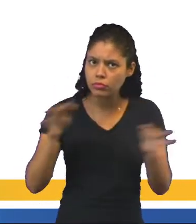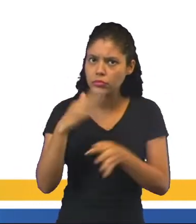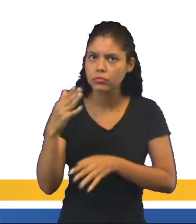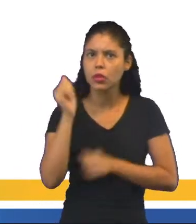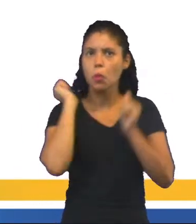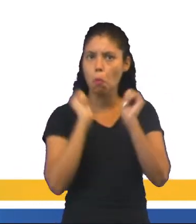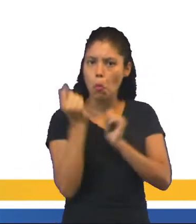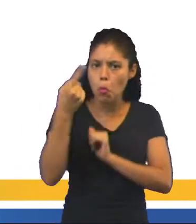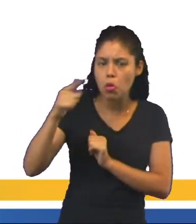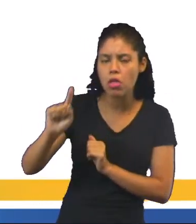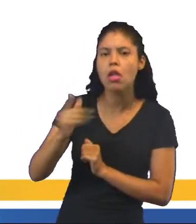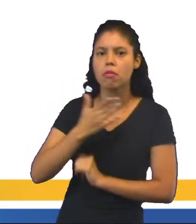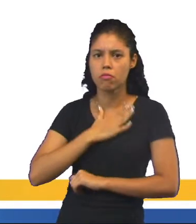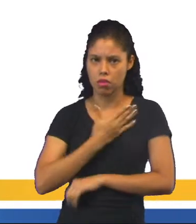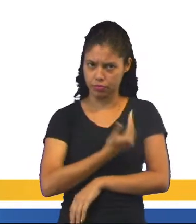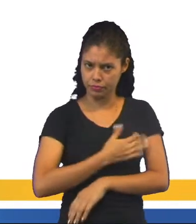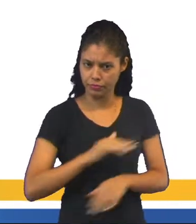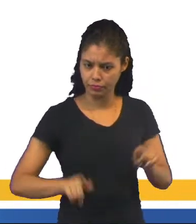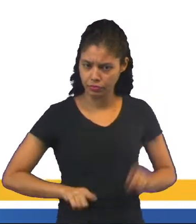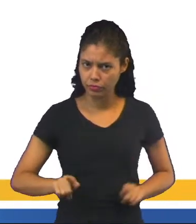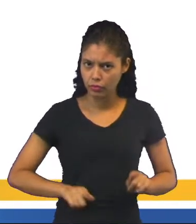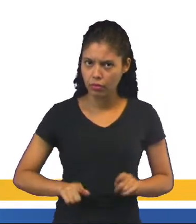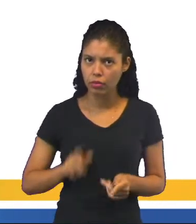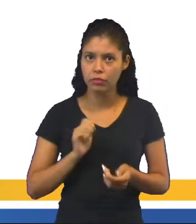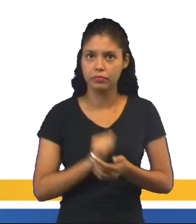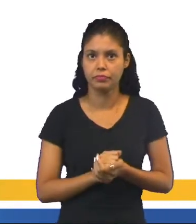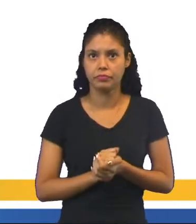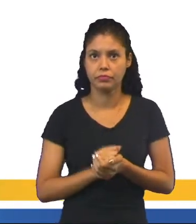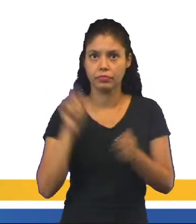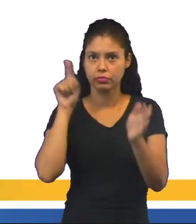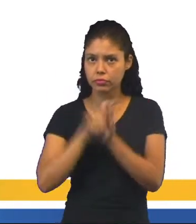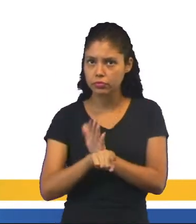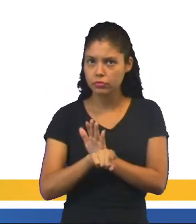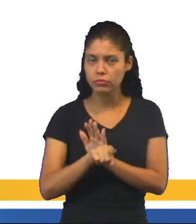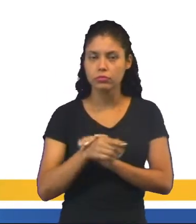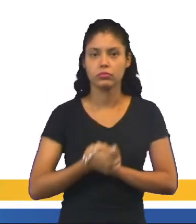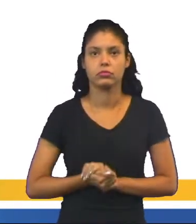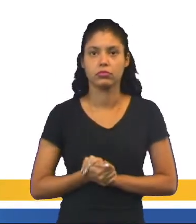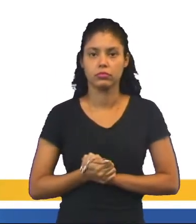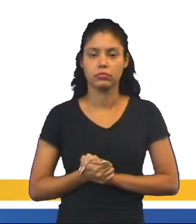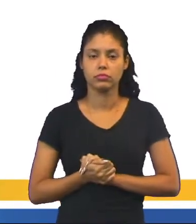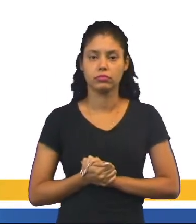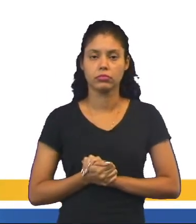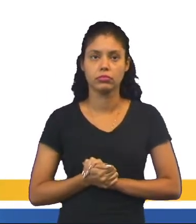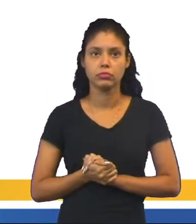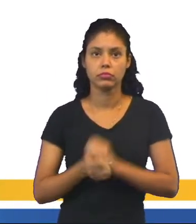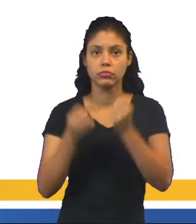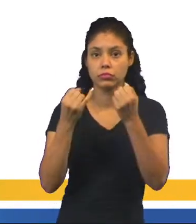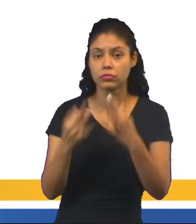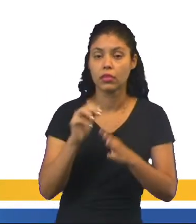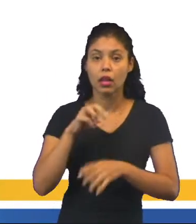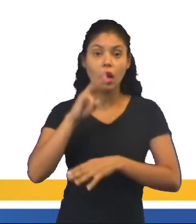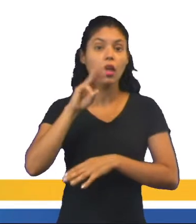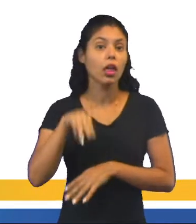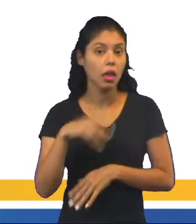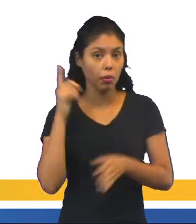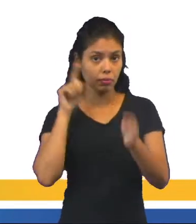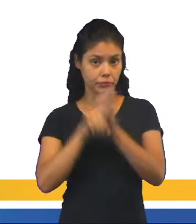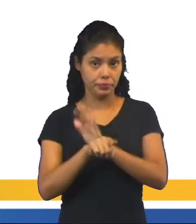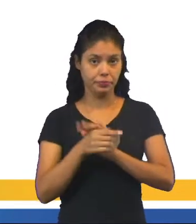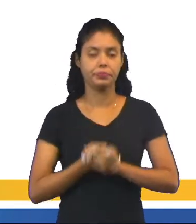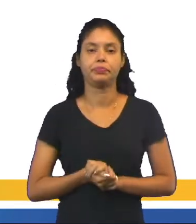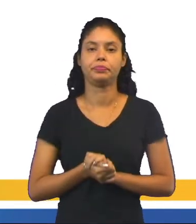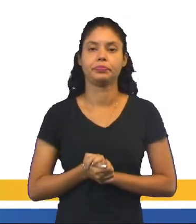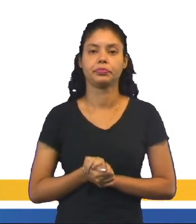fala, mãe, posso ir ao cinema com minhas primas? Ela fala uma pergunta. Perguntou o Soraya. Indica aí quem fez a pergunta.